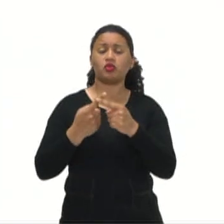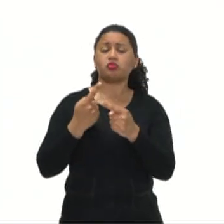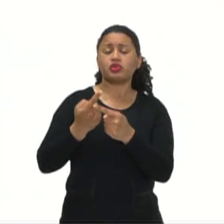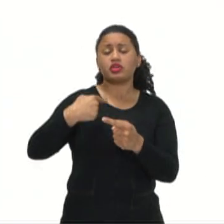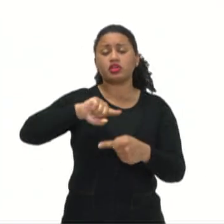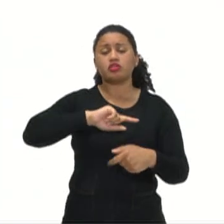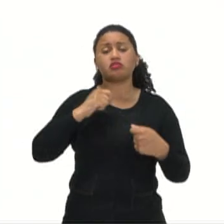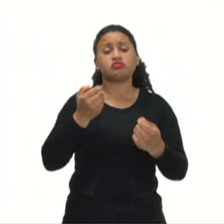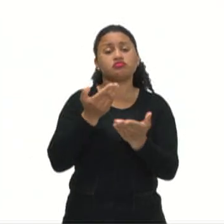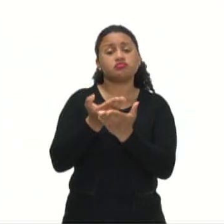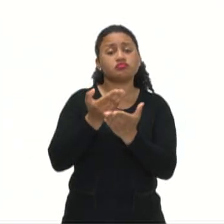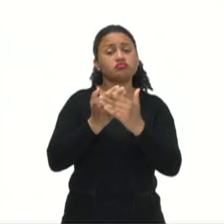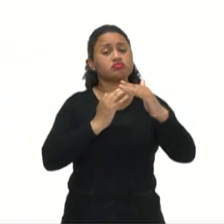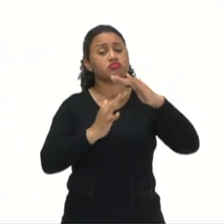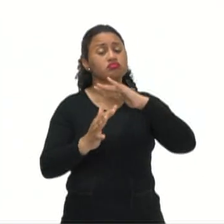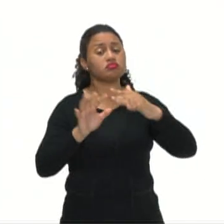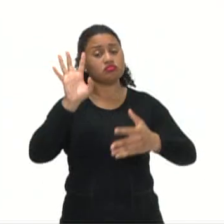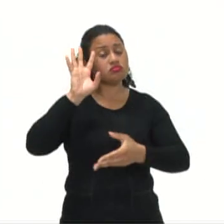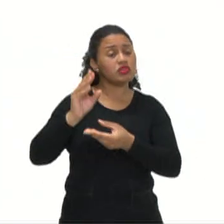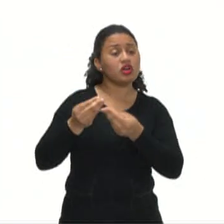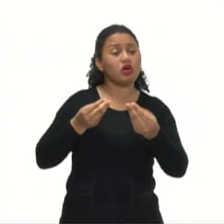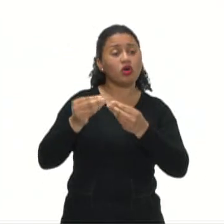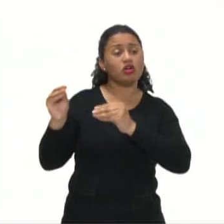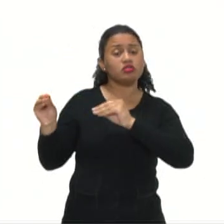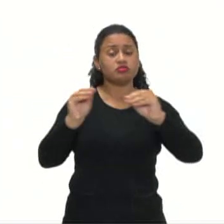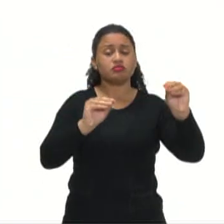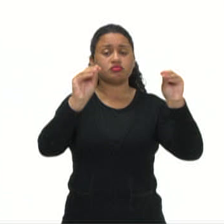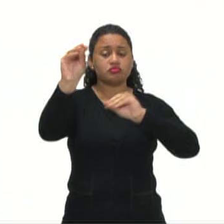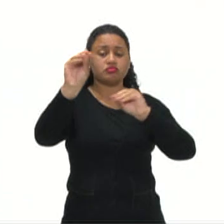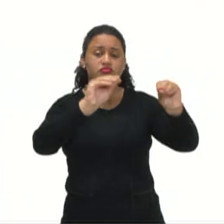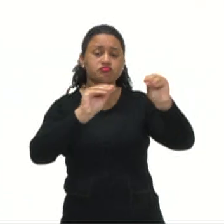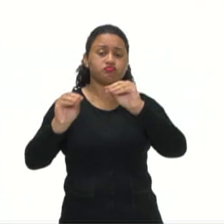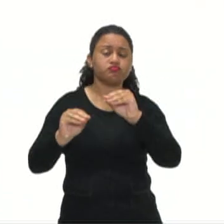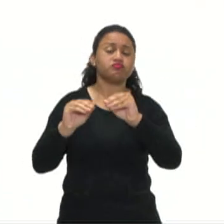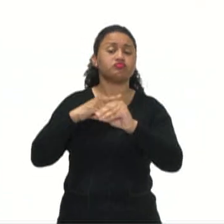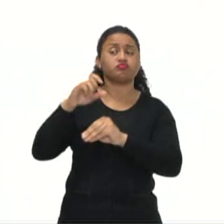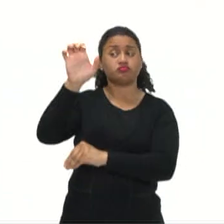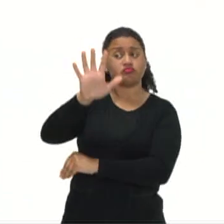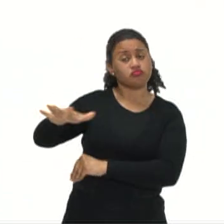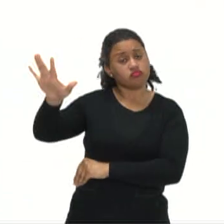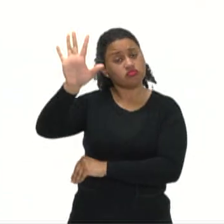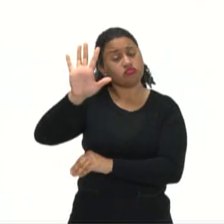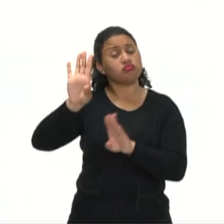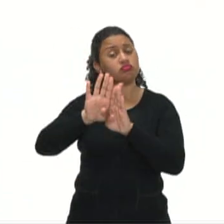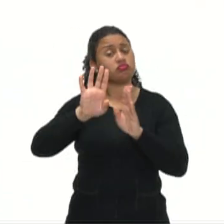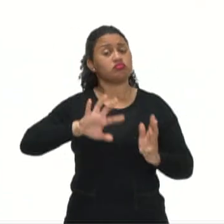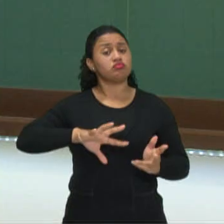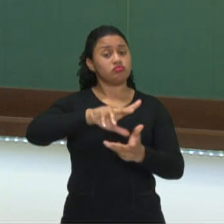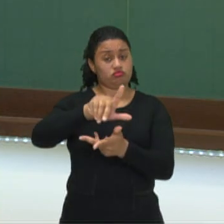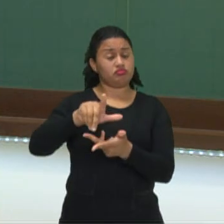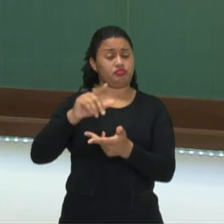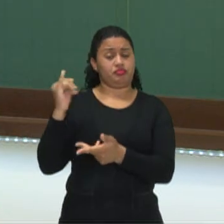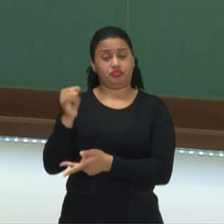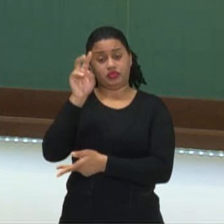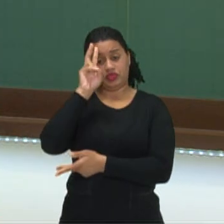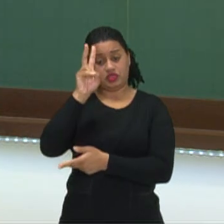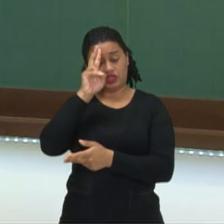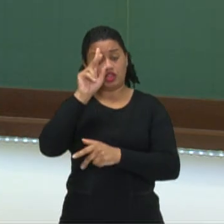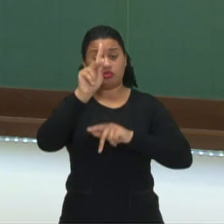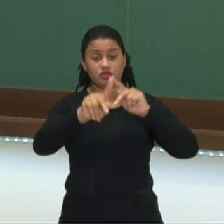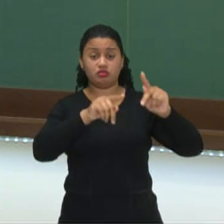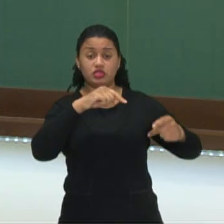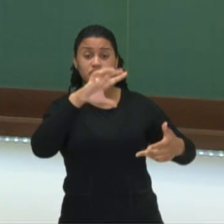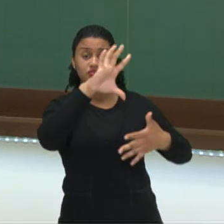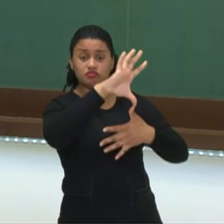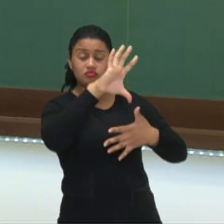migrações? Para entender a dinâmica dos movimentos migratórios existentes na Europa e no mundo. Vale lembrar que a população da América